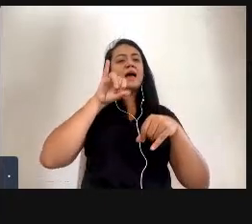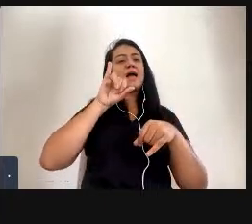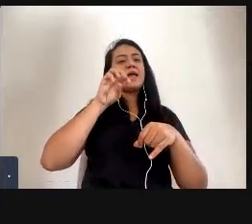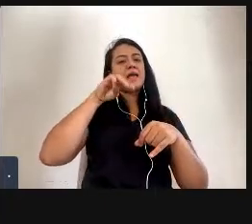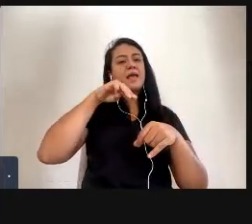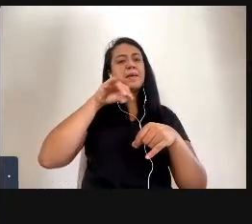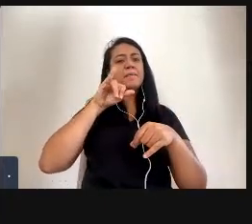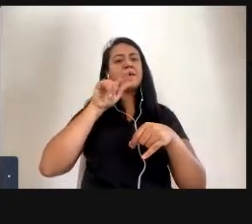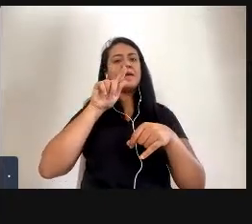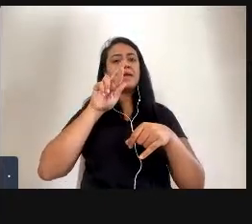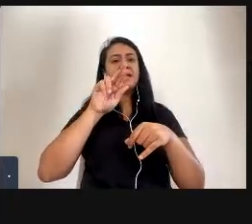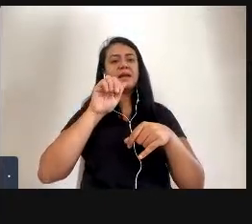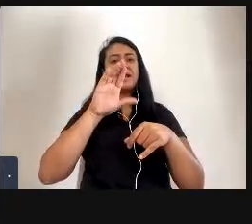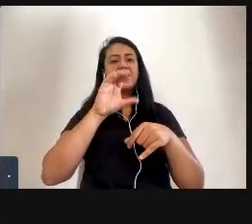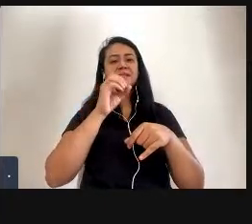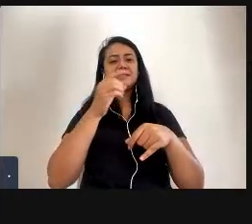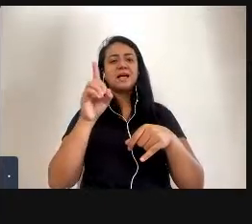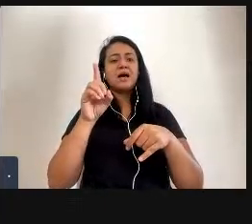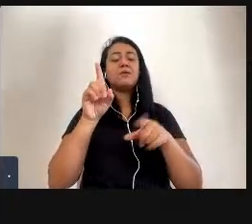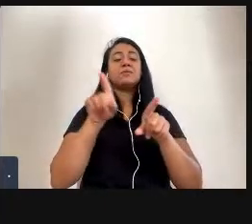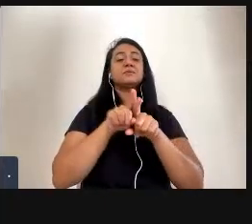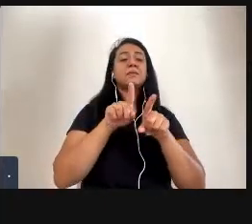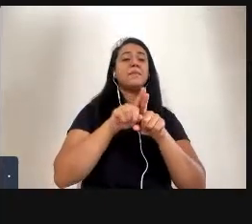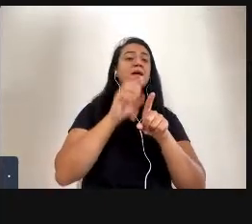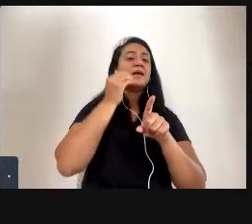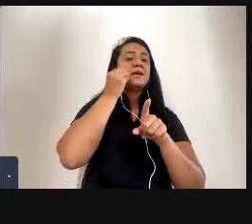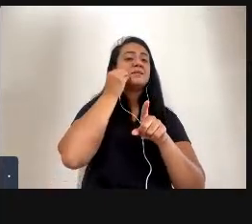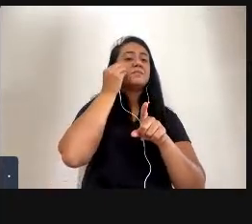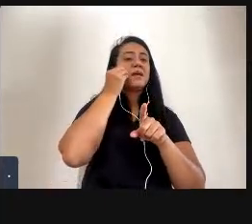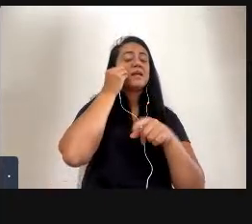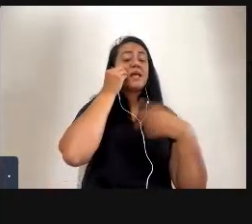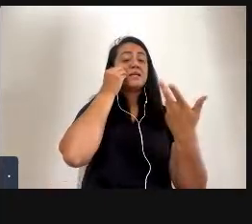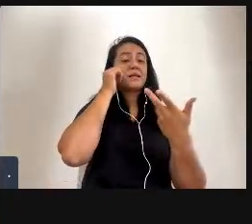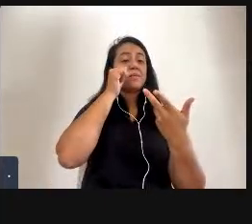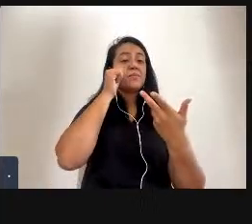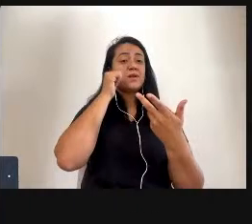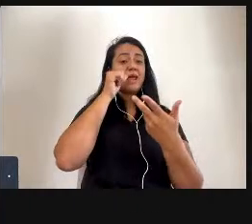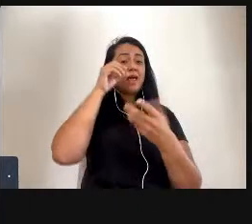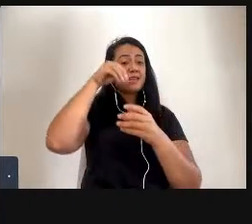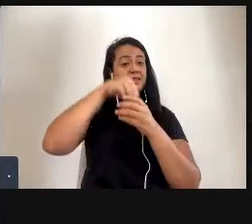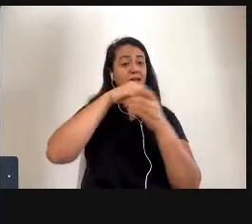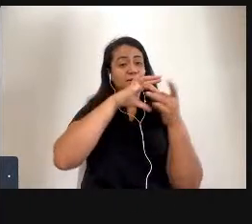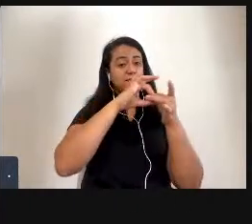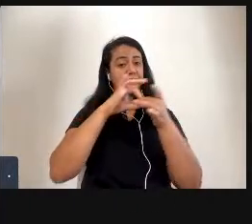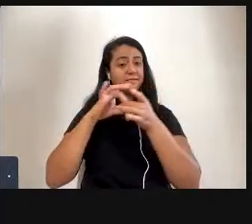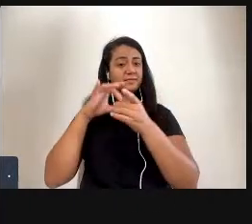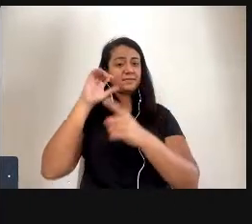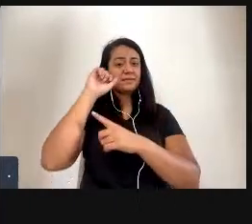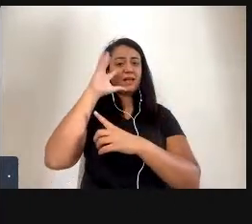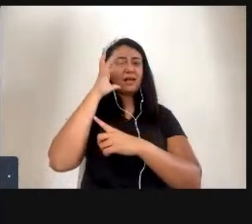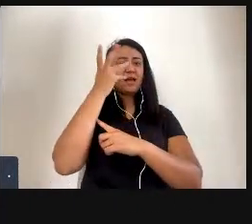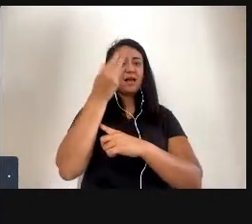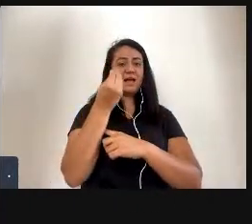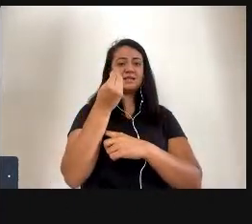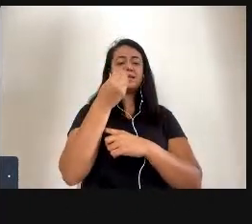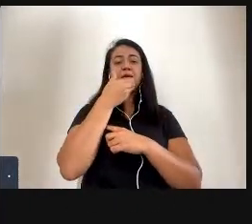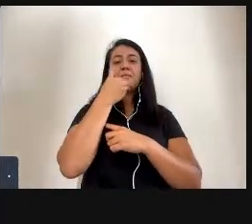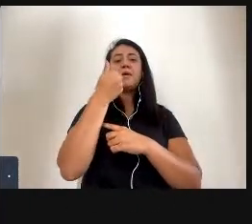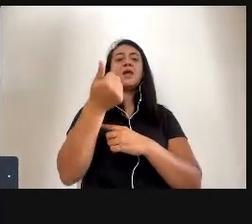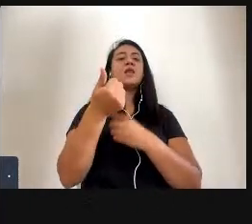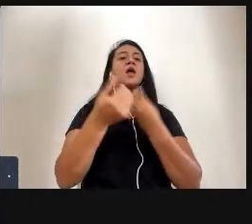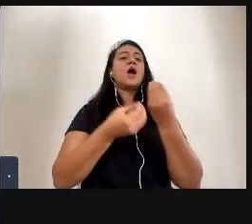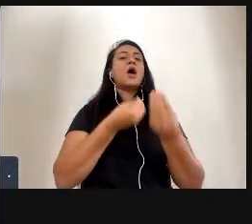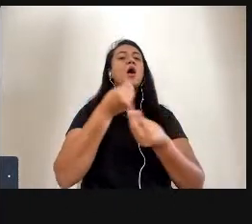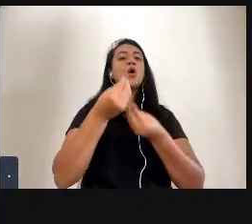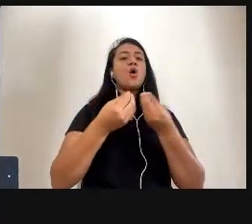a experiência da mulher na arte, principalmente daquelas mulheres que cuidam, melhorar as condições das pessoas que trabalham em instituições